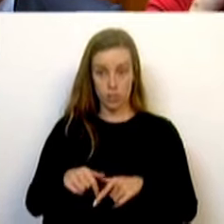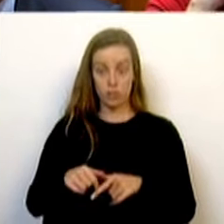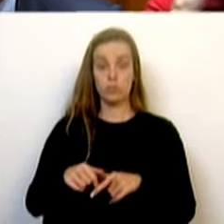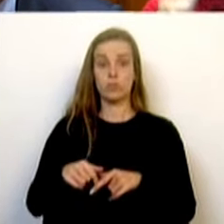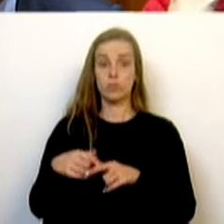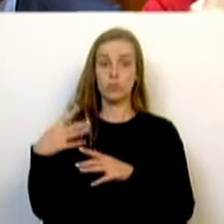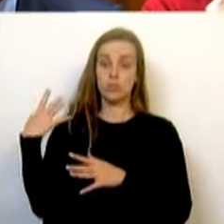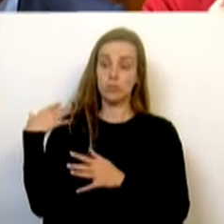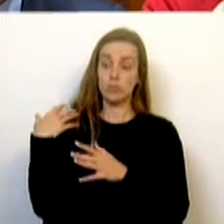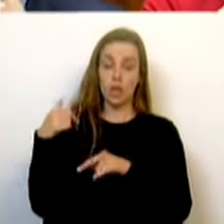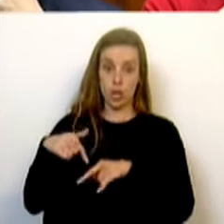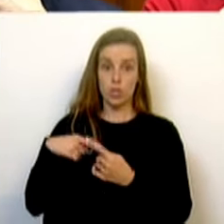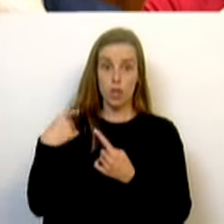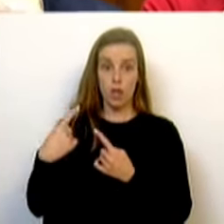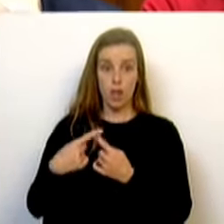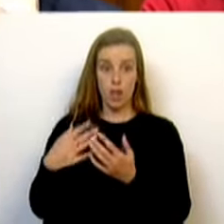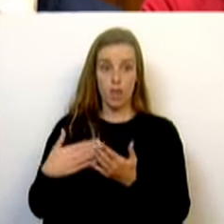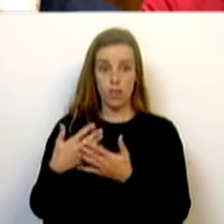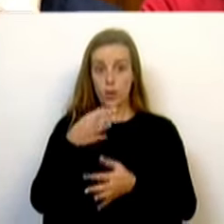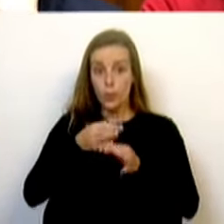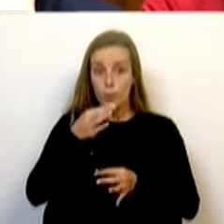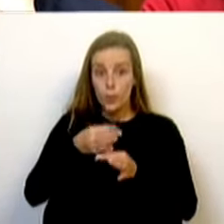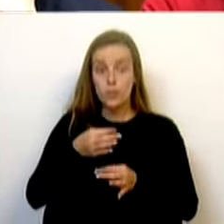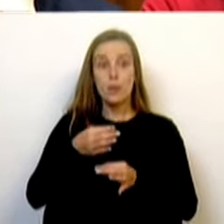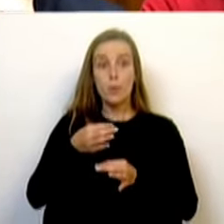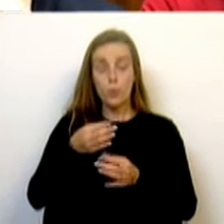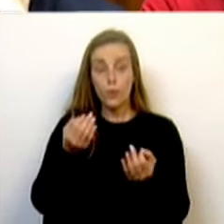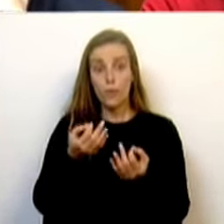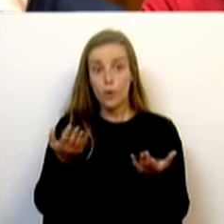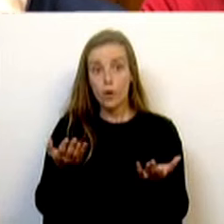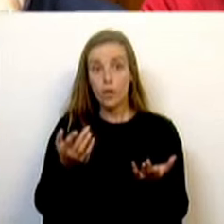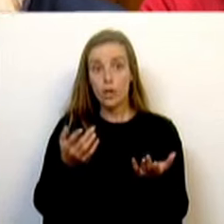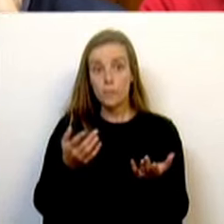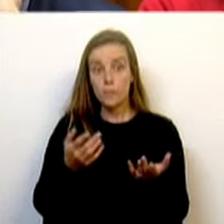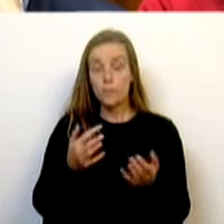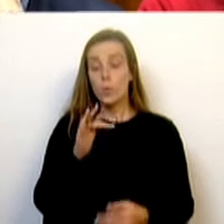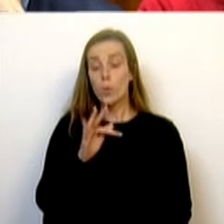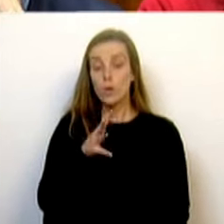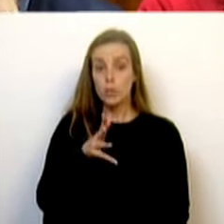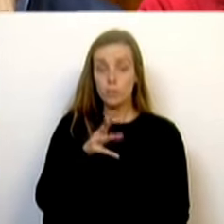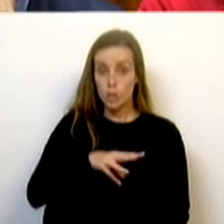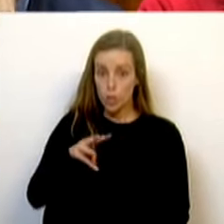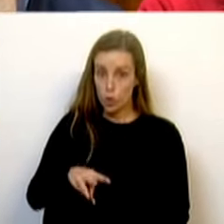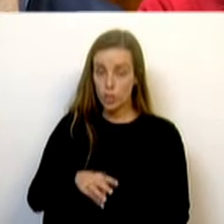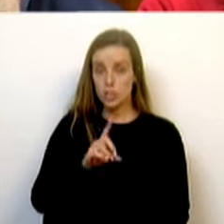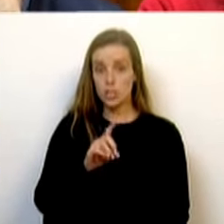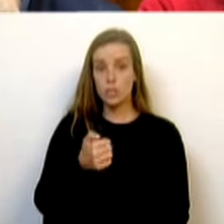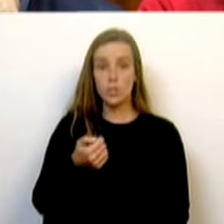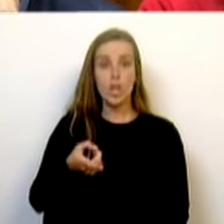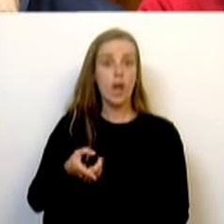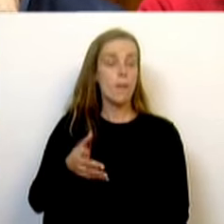até setembro tinham sido atendidos nas urgências 4.659